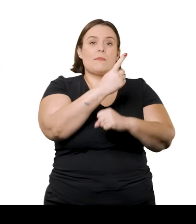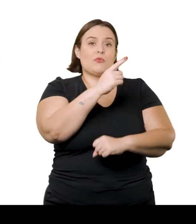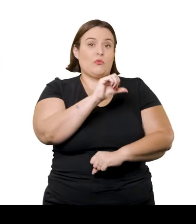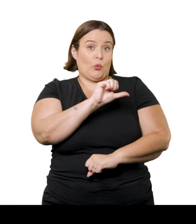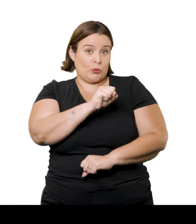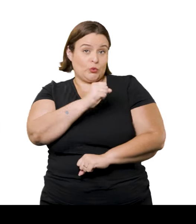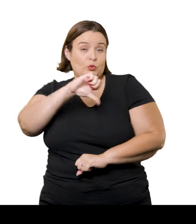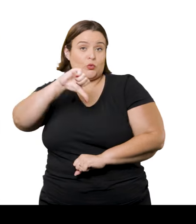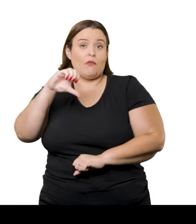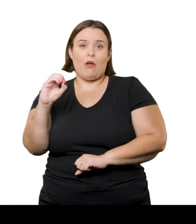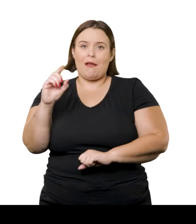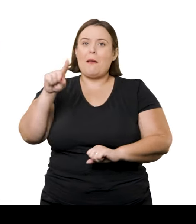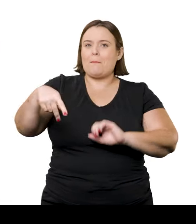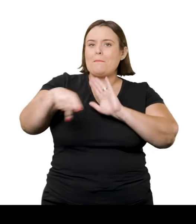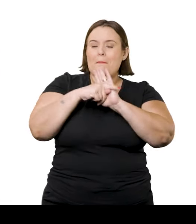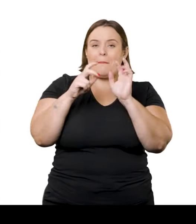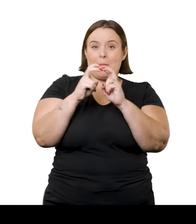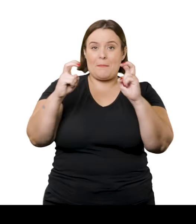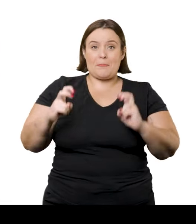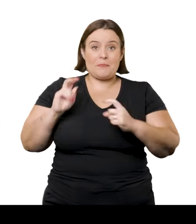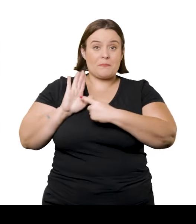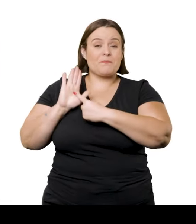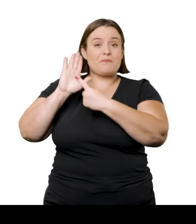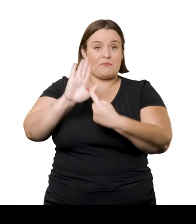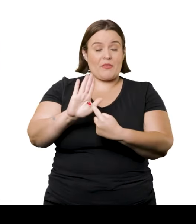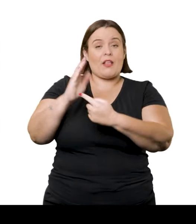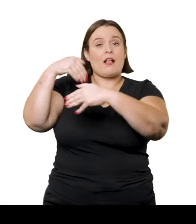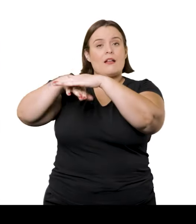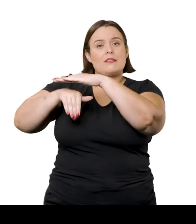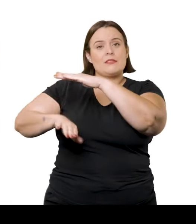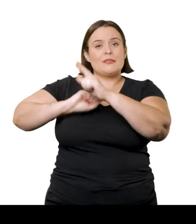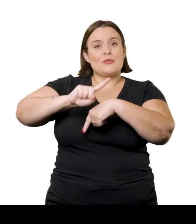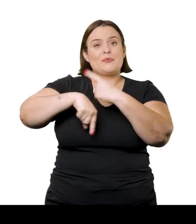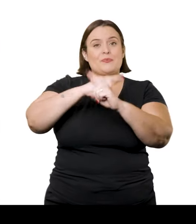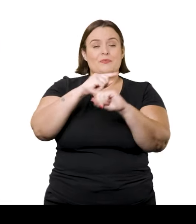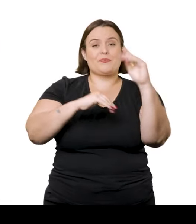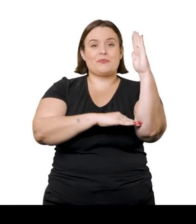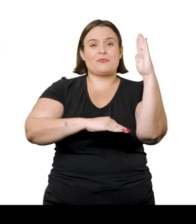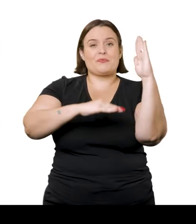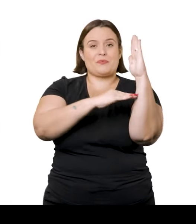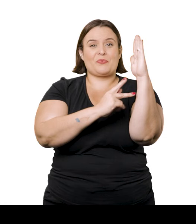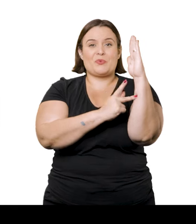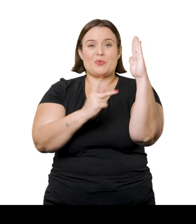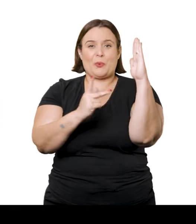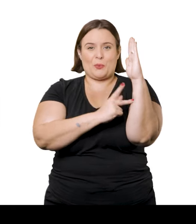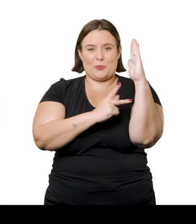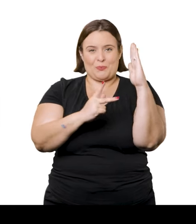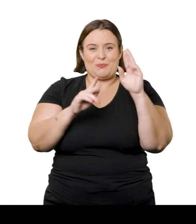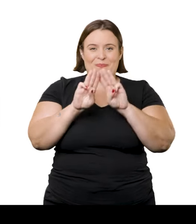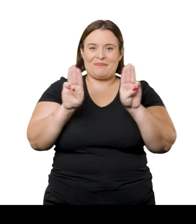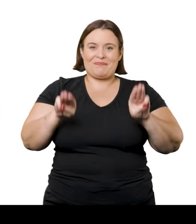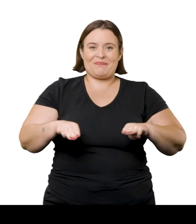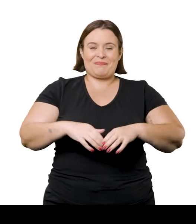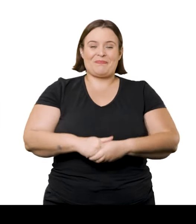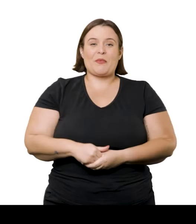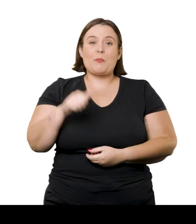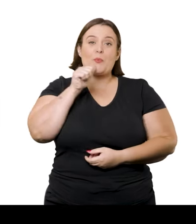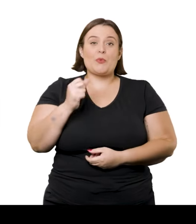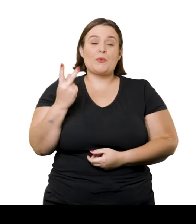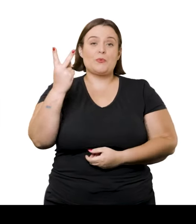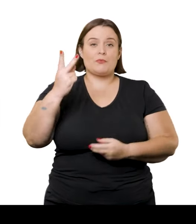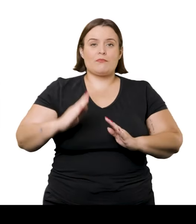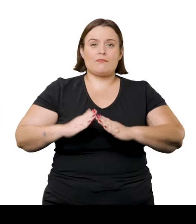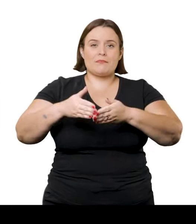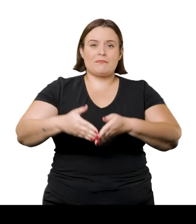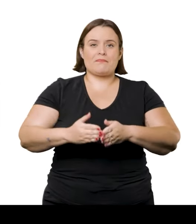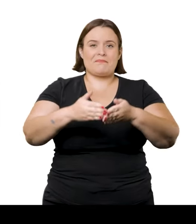obra pertence à coleção do MASP e está exposta no acervo em transformação, no segundo andar do museu. Duas mulheres